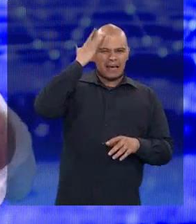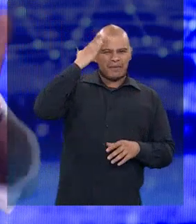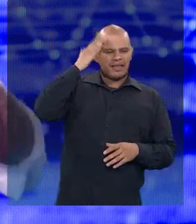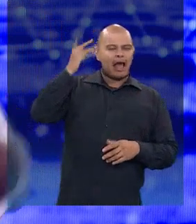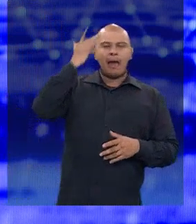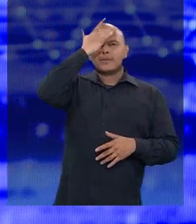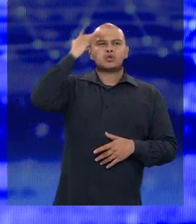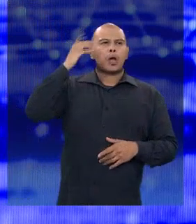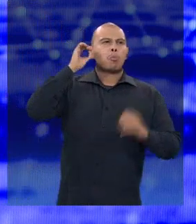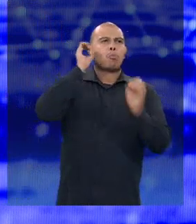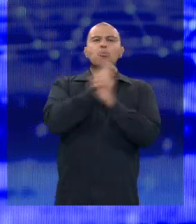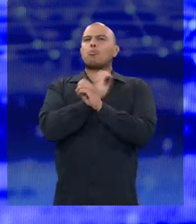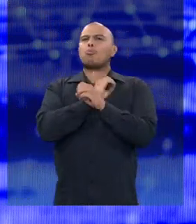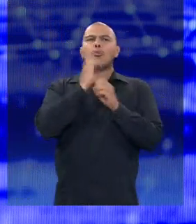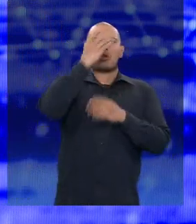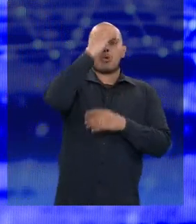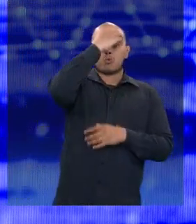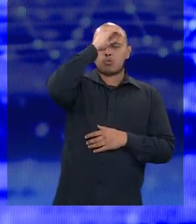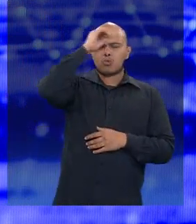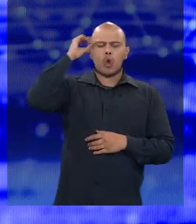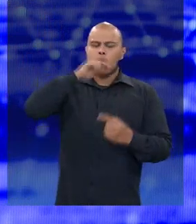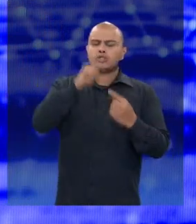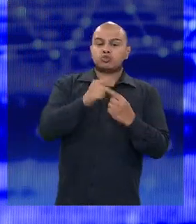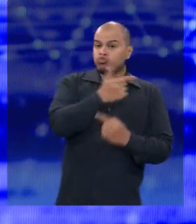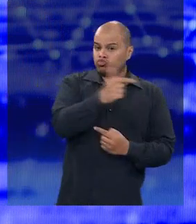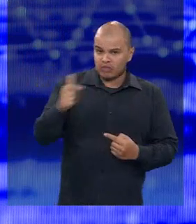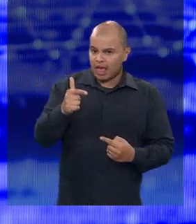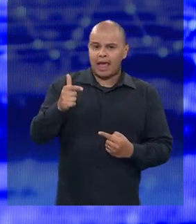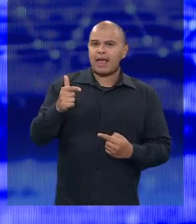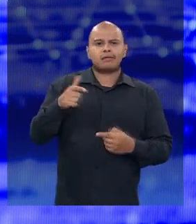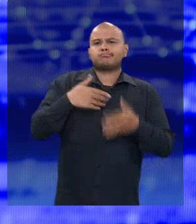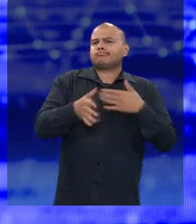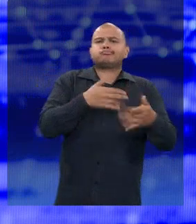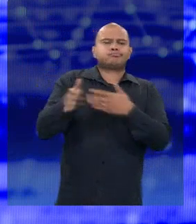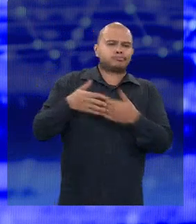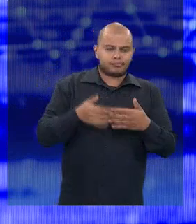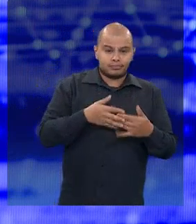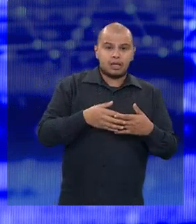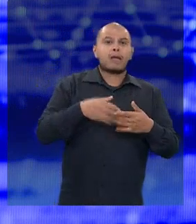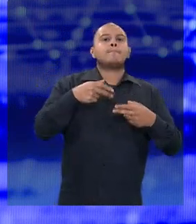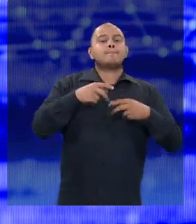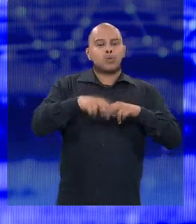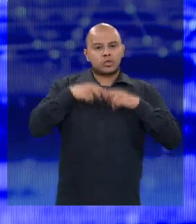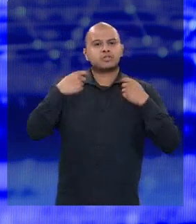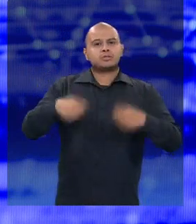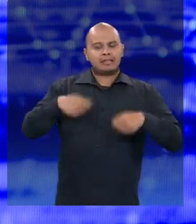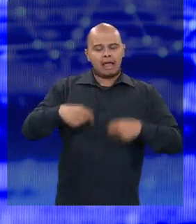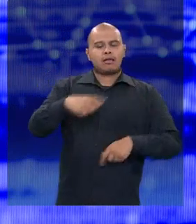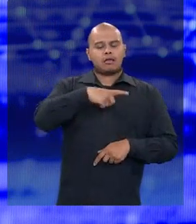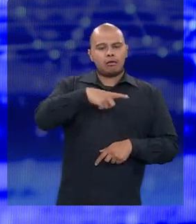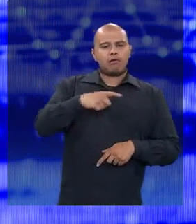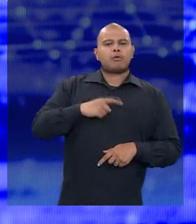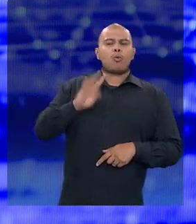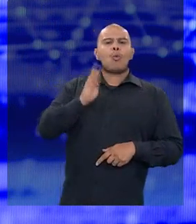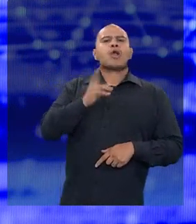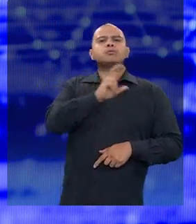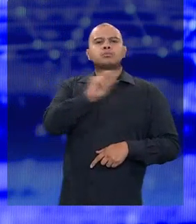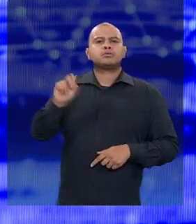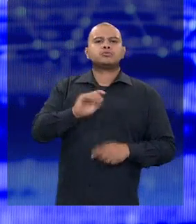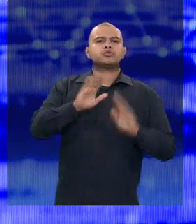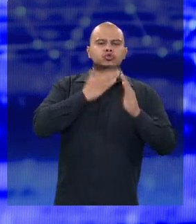gente tem meta agora no Estado de São Paulo. 4.500 escolas até o final do mandato para aprender educação financeira, para aprender